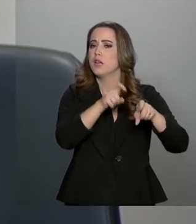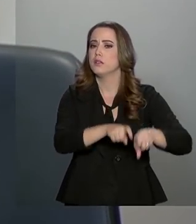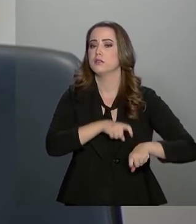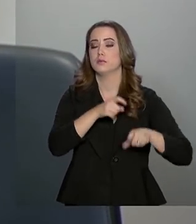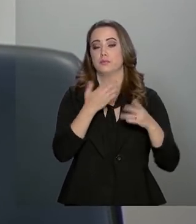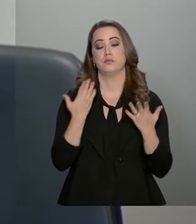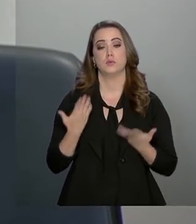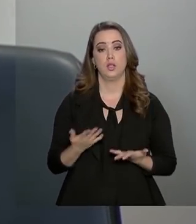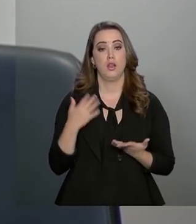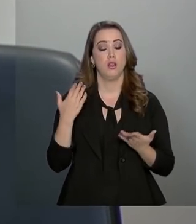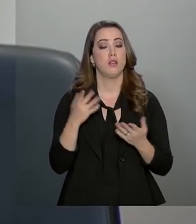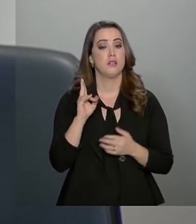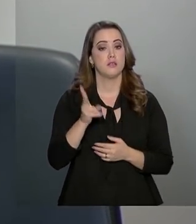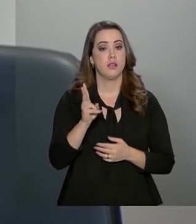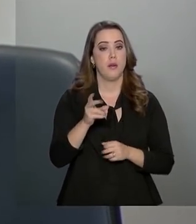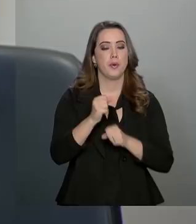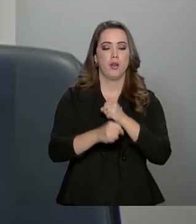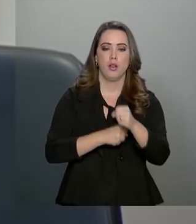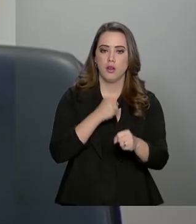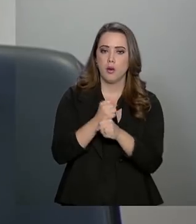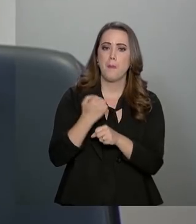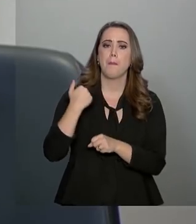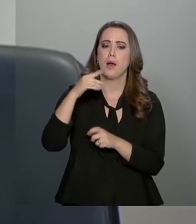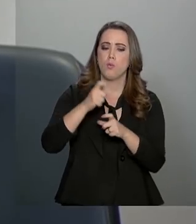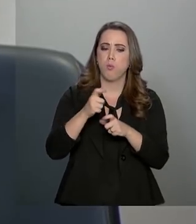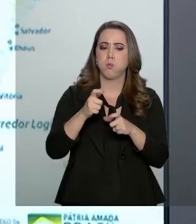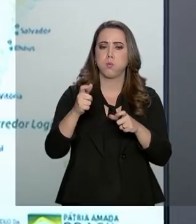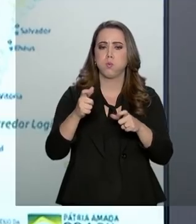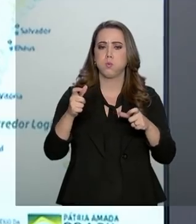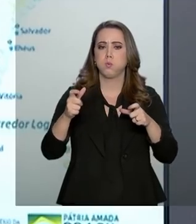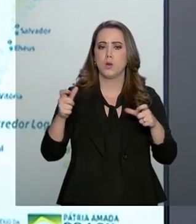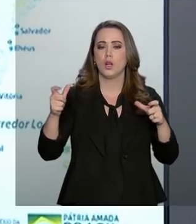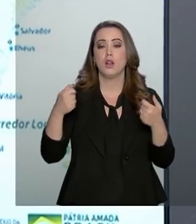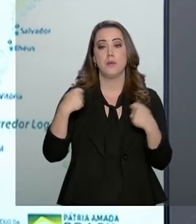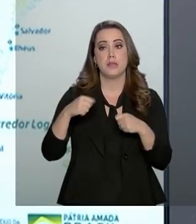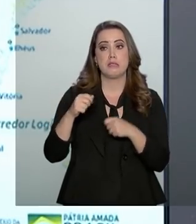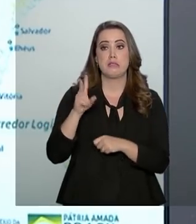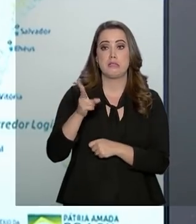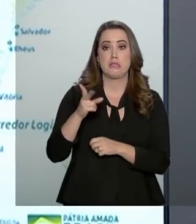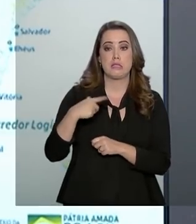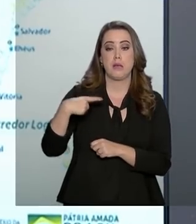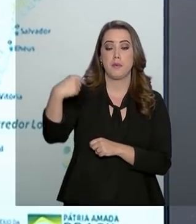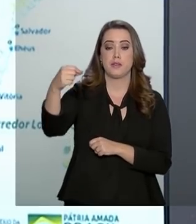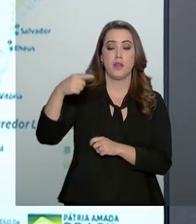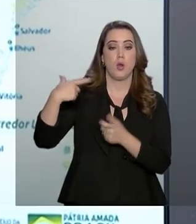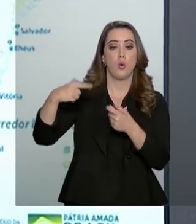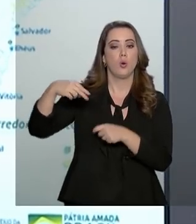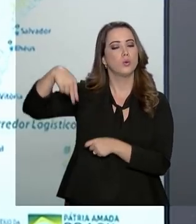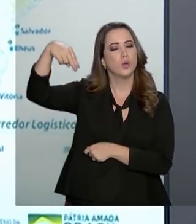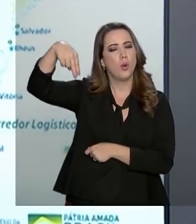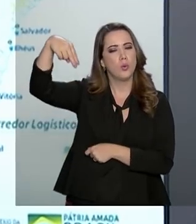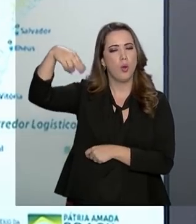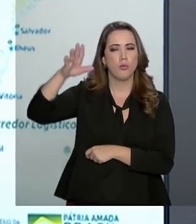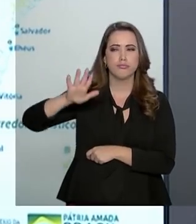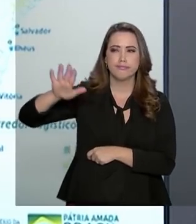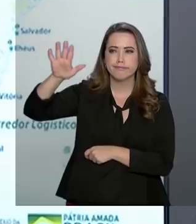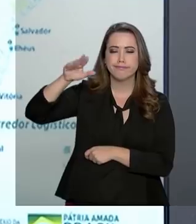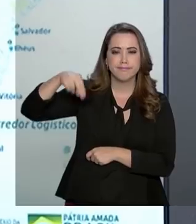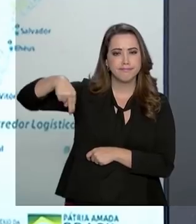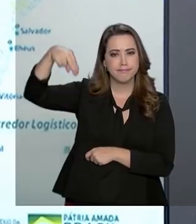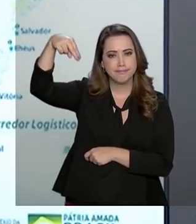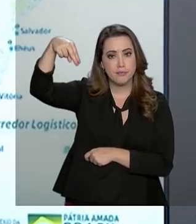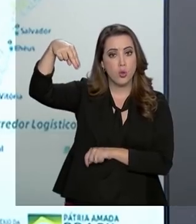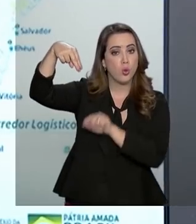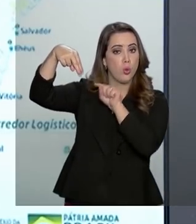produção, que a cada ano vem se intensificando a saída pelo arco norte, pelos